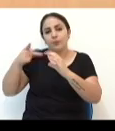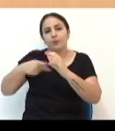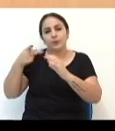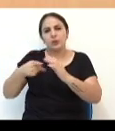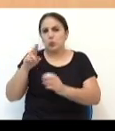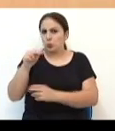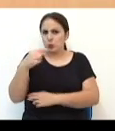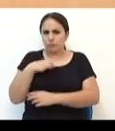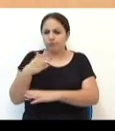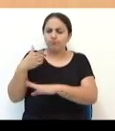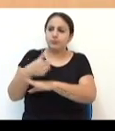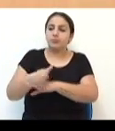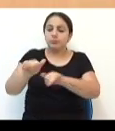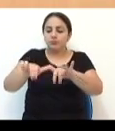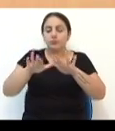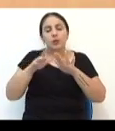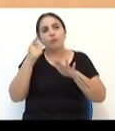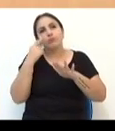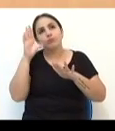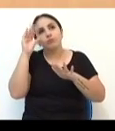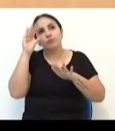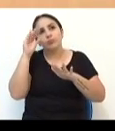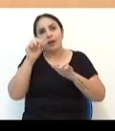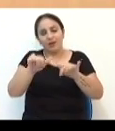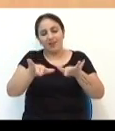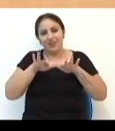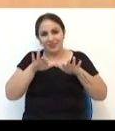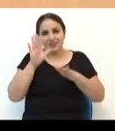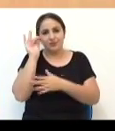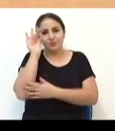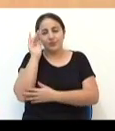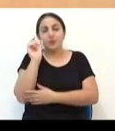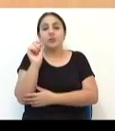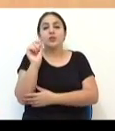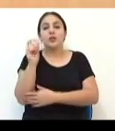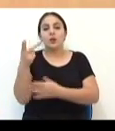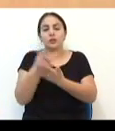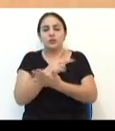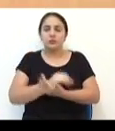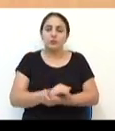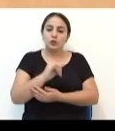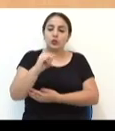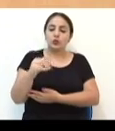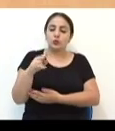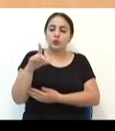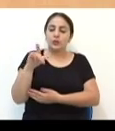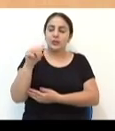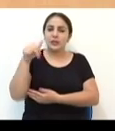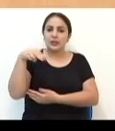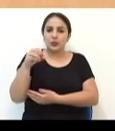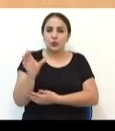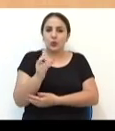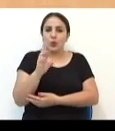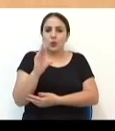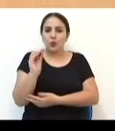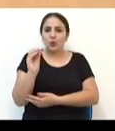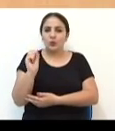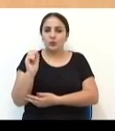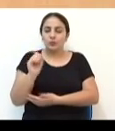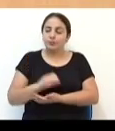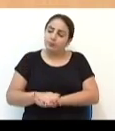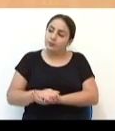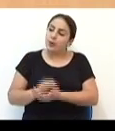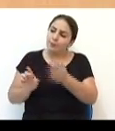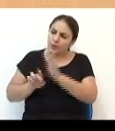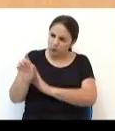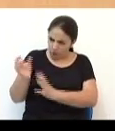Vereadores, nunca tinha entrado, aí eu vim assistir uma sessão. E aí, o Juliano sentou ao meu lado, ele era vereador, e